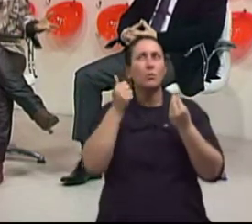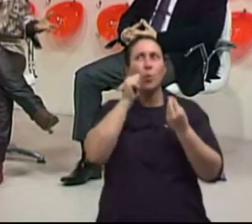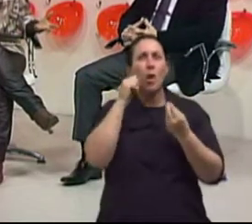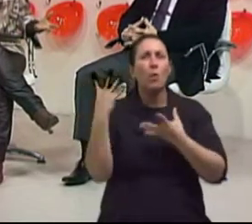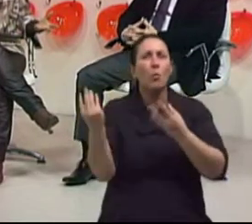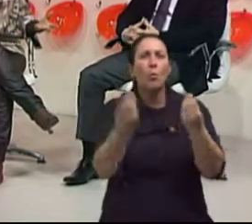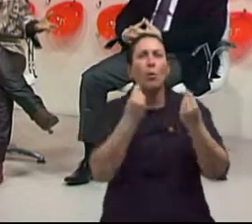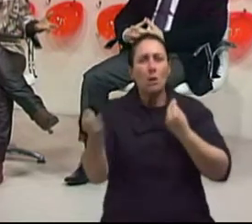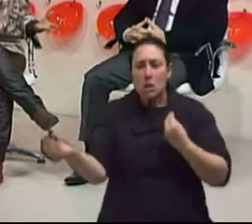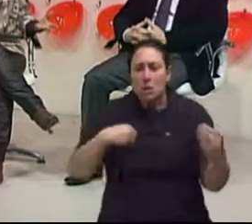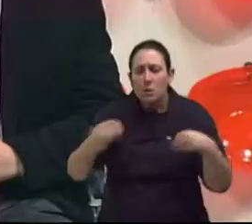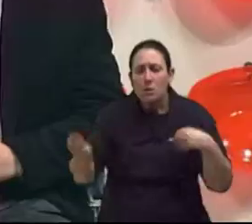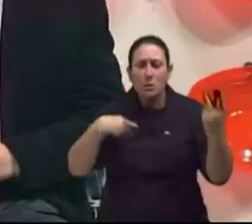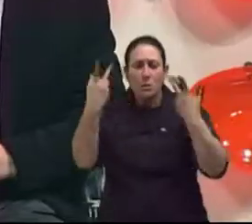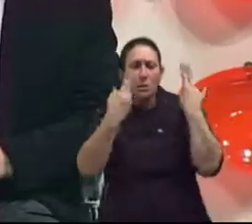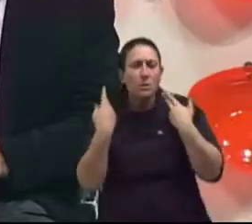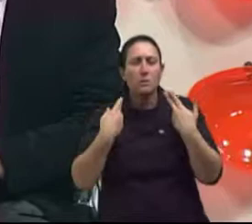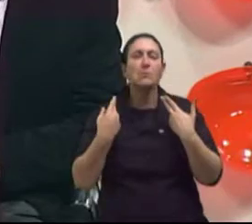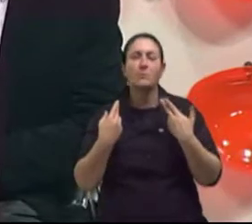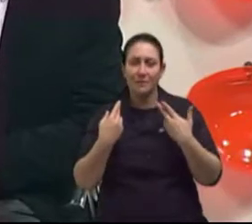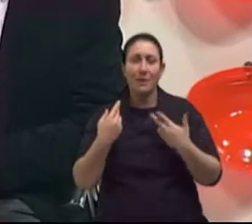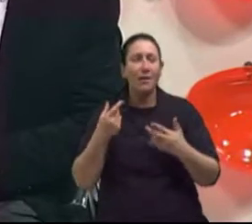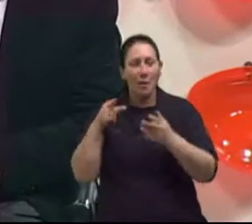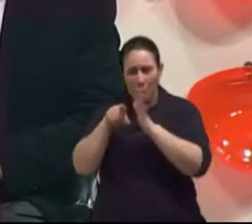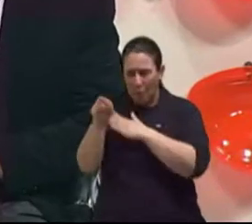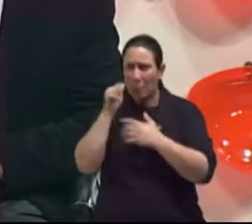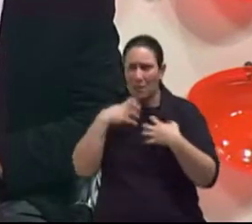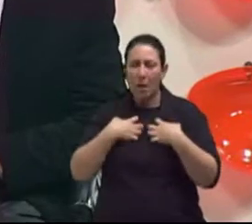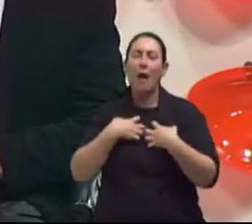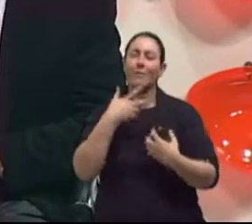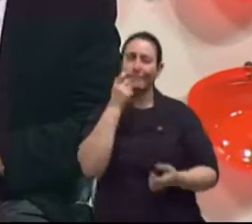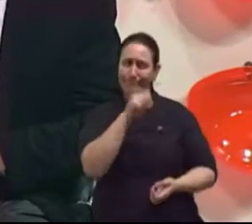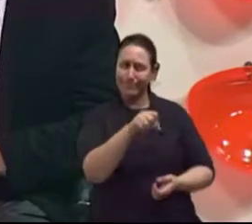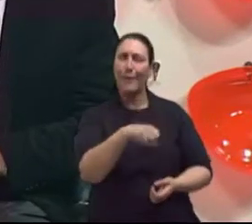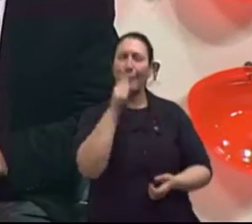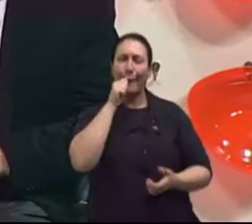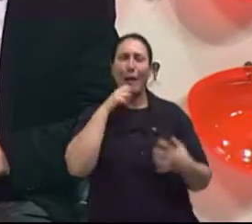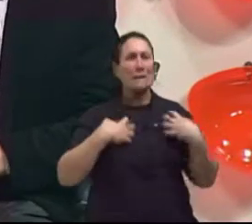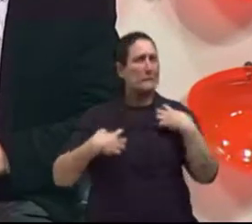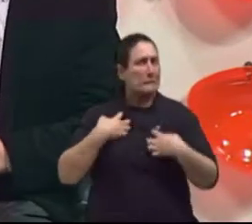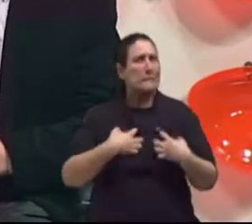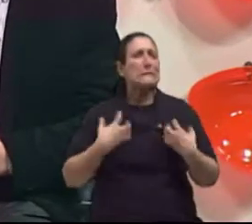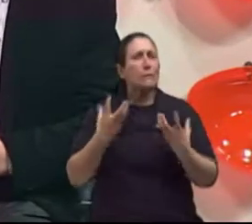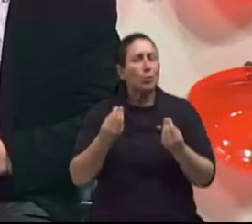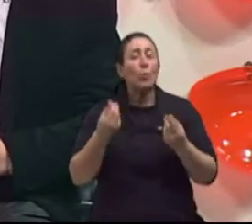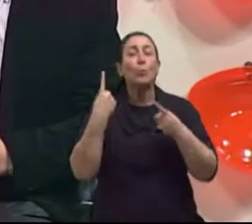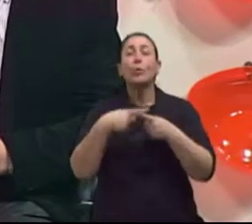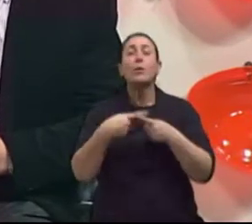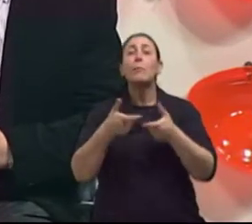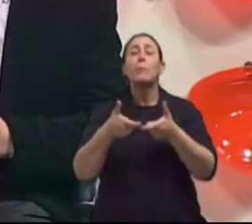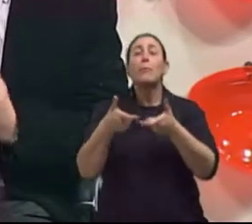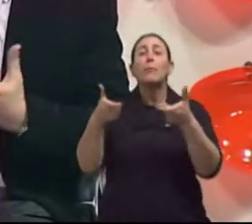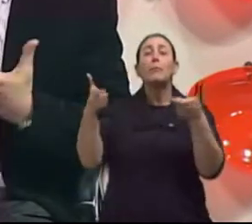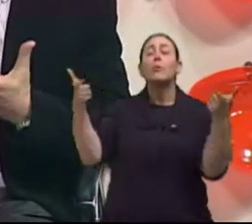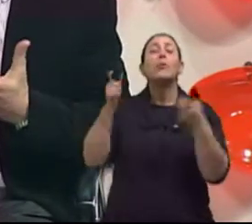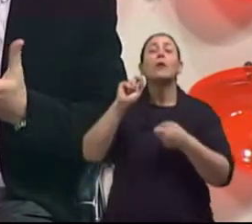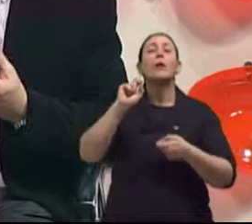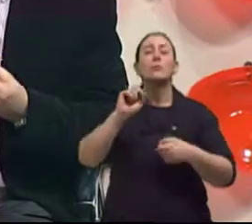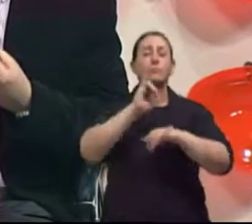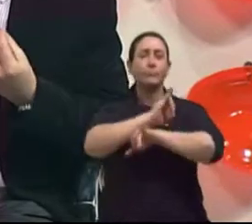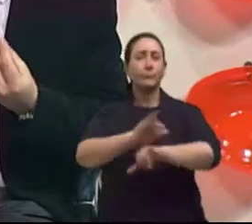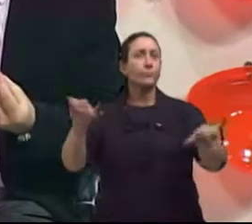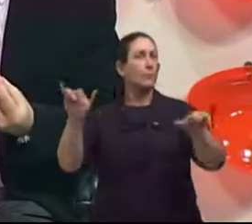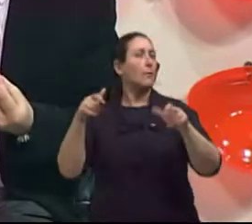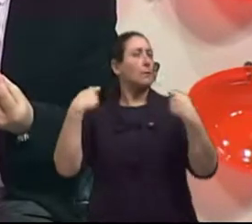mulheres? Olha, bastante, bastante. Porque hoje, cada vez mais existem os chamados